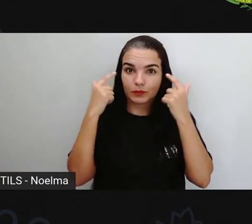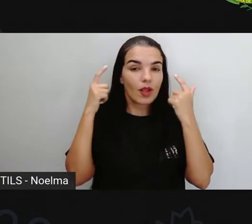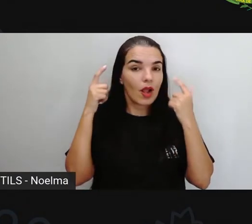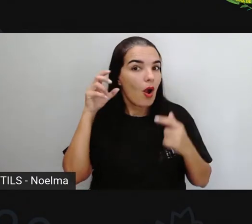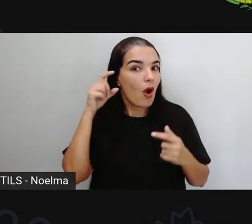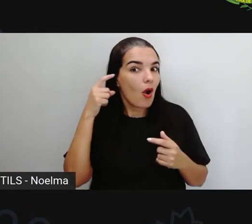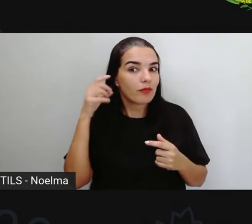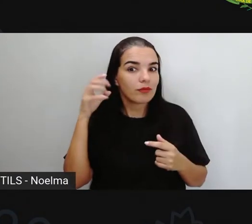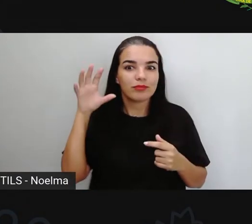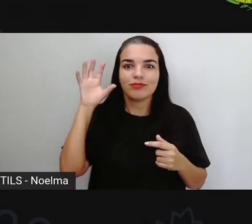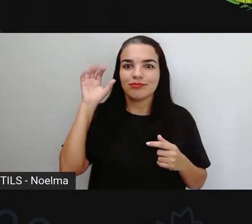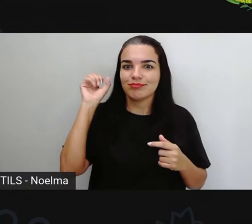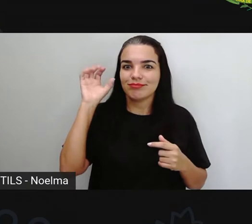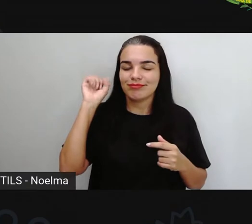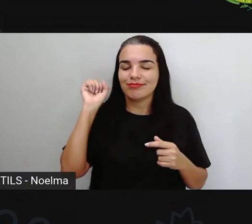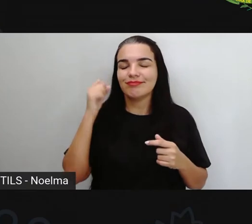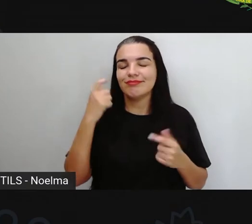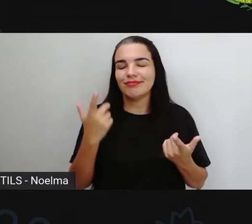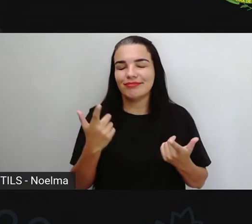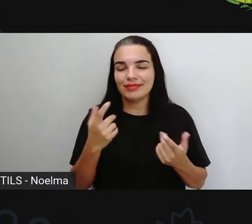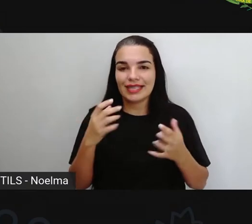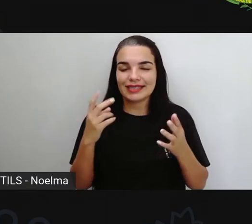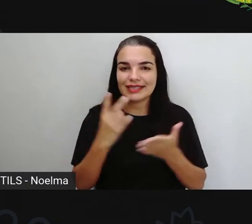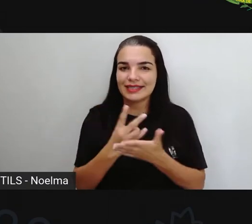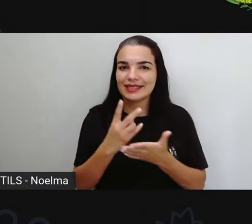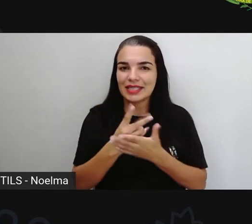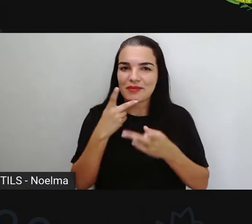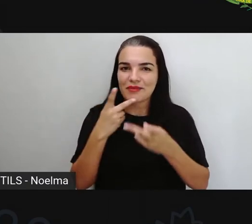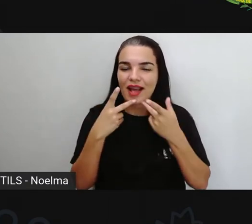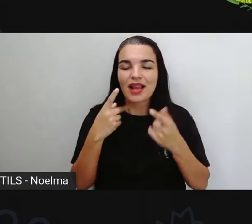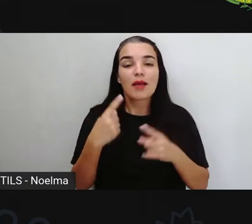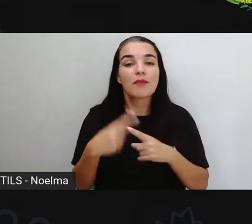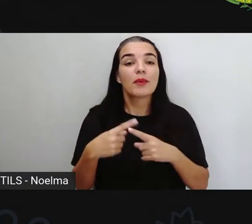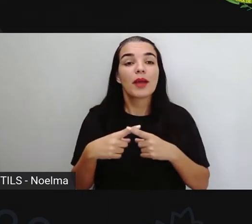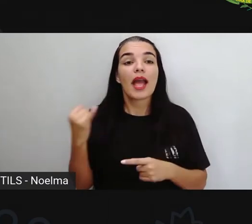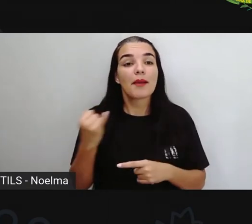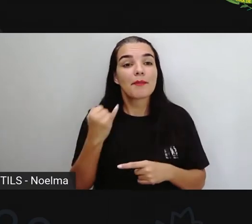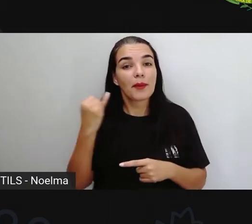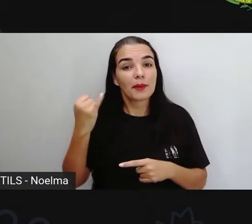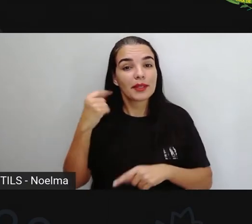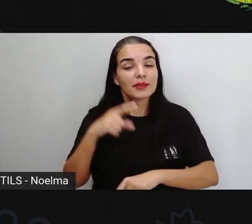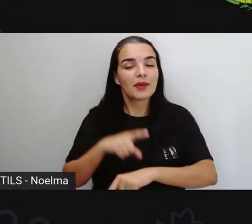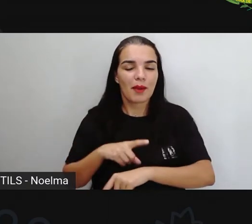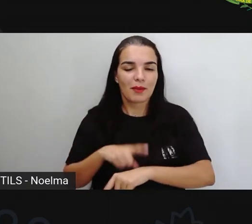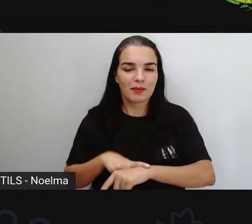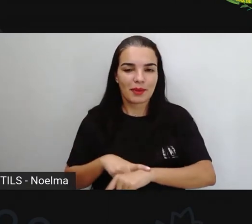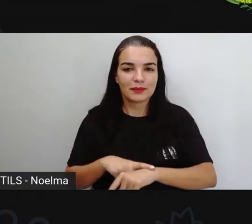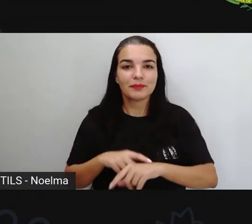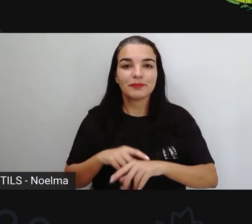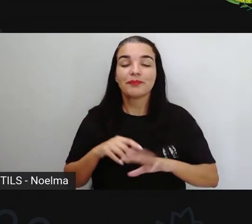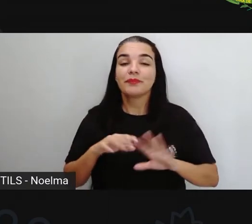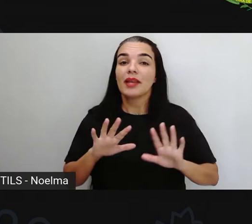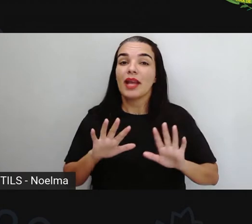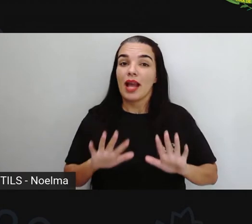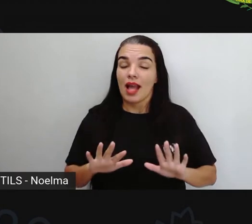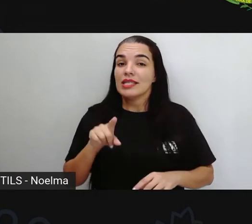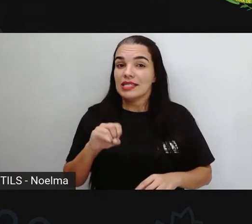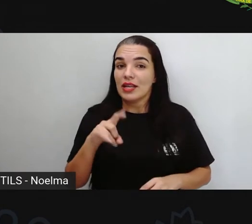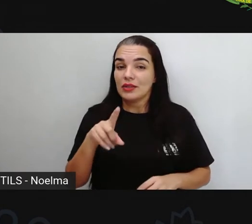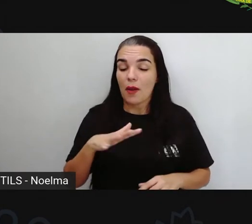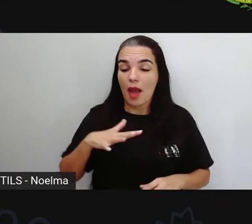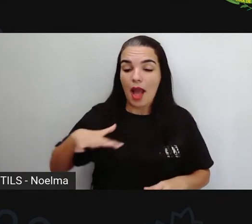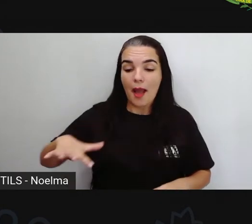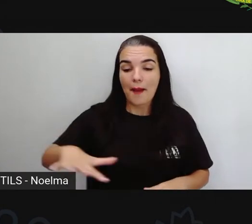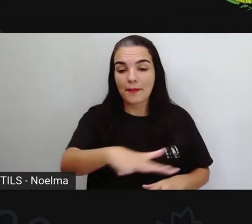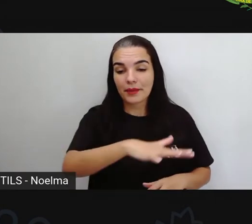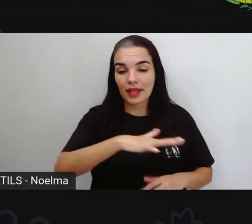ouvidos atentos, a pró sempre fala isso, não é? Porque é muito importante esse momento. Mesmo que você não esteja no ambiente da escola, é